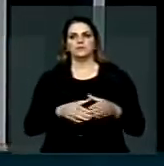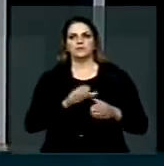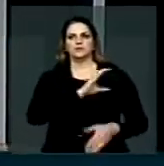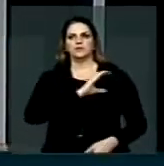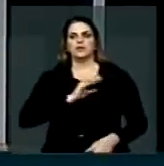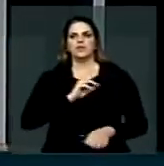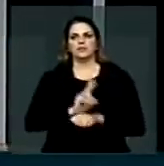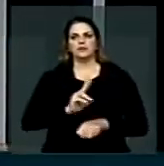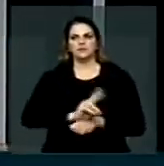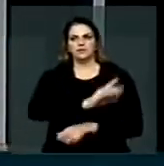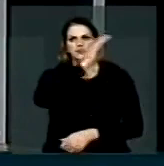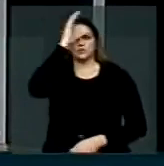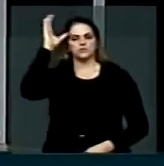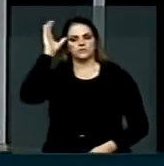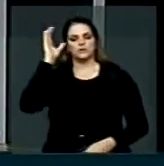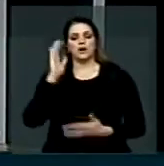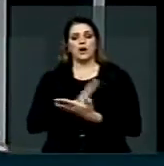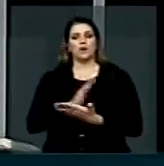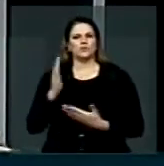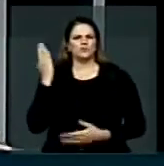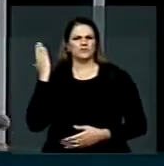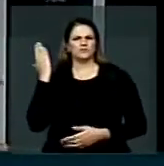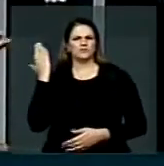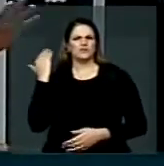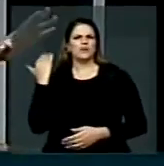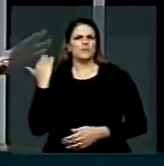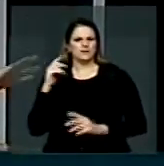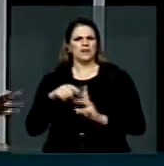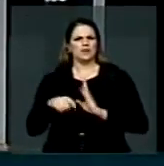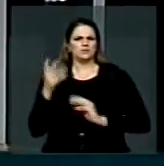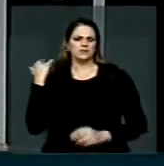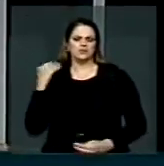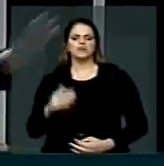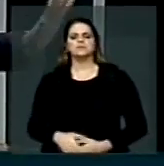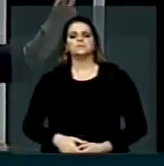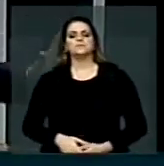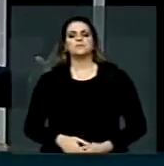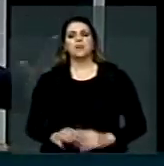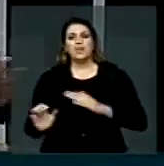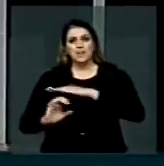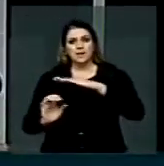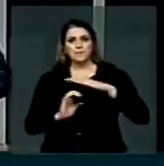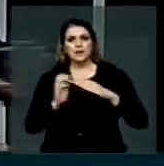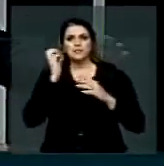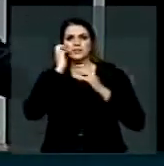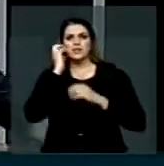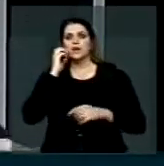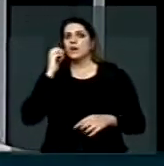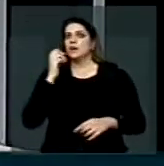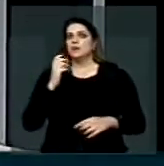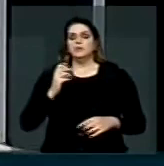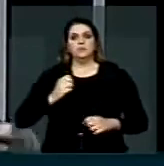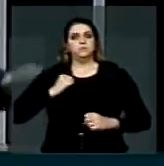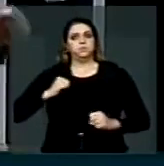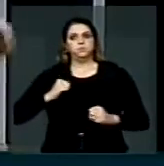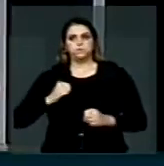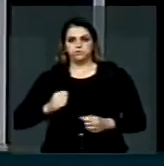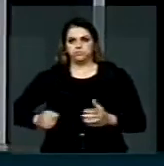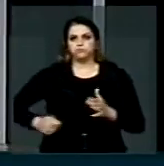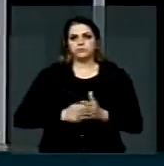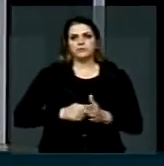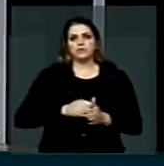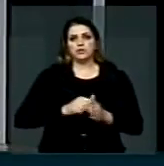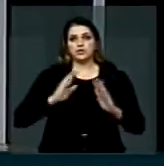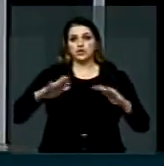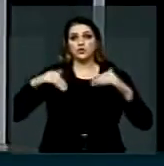Comissão de Defesa do Consumidor, alguns meses atrás. As operadoras estão loucas, vão recorrer ao Supremo, mas espero